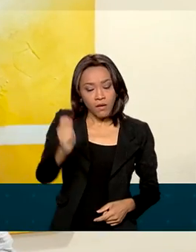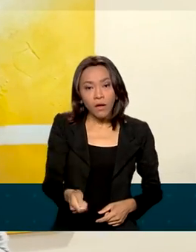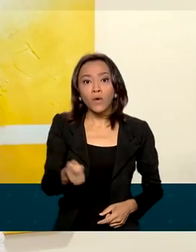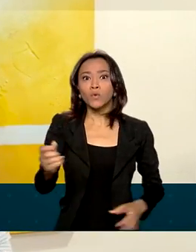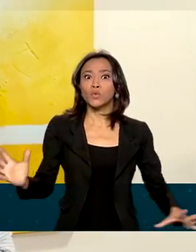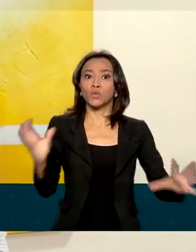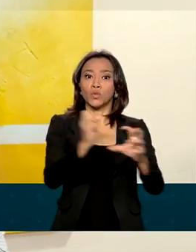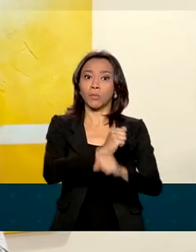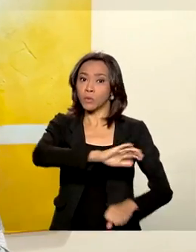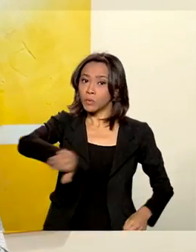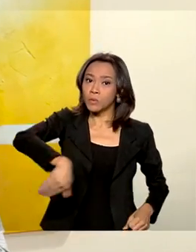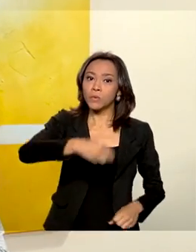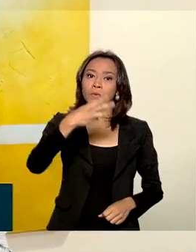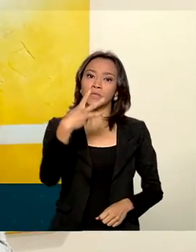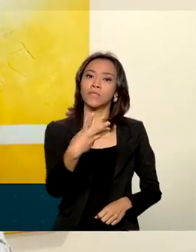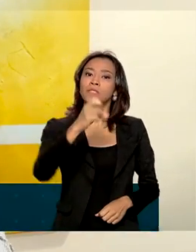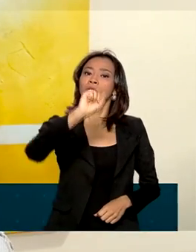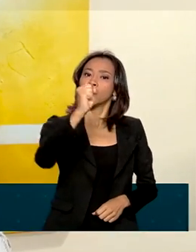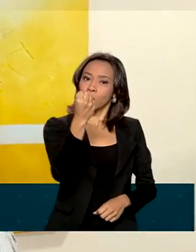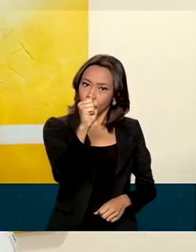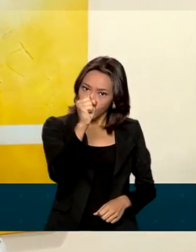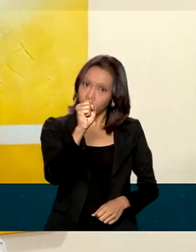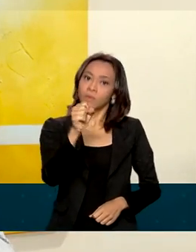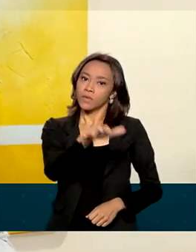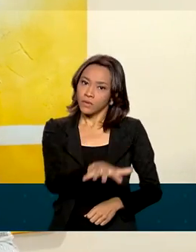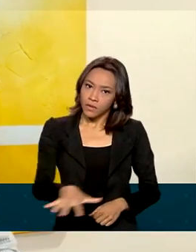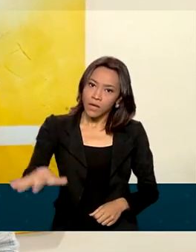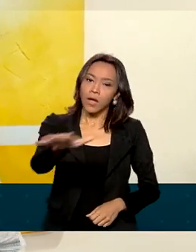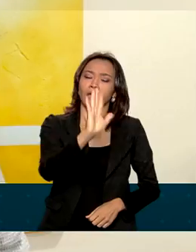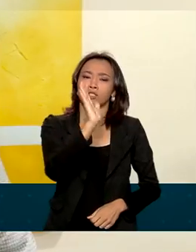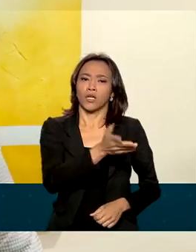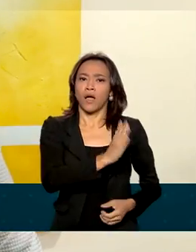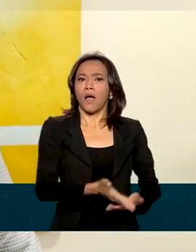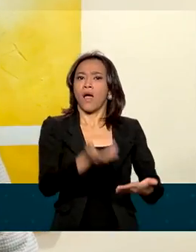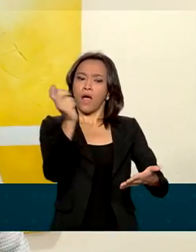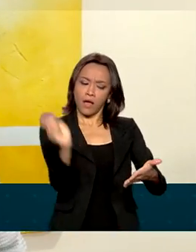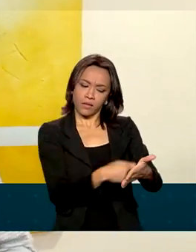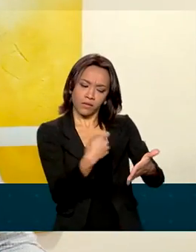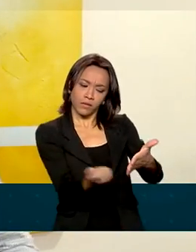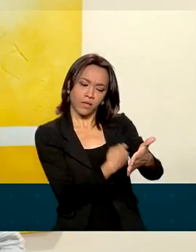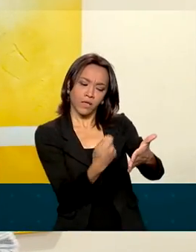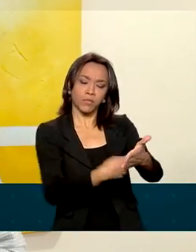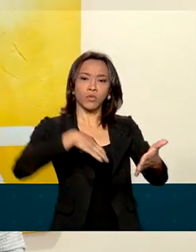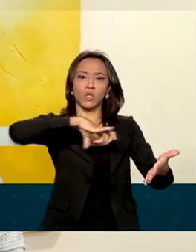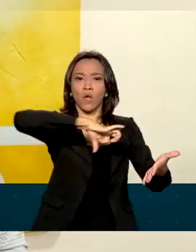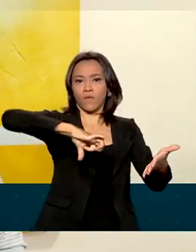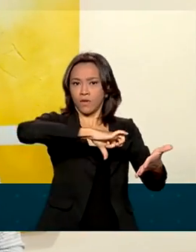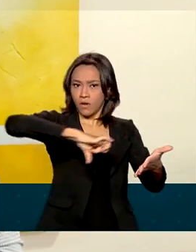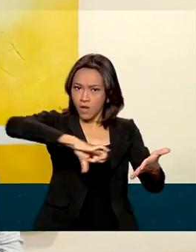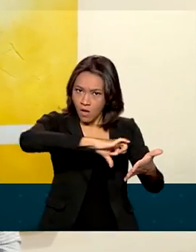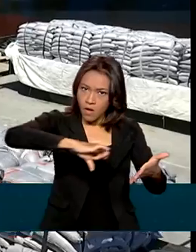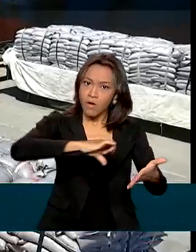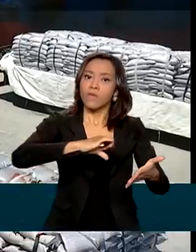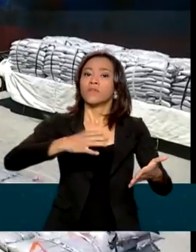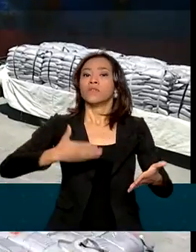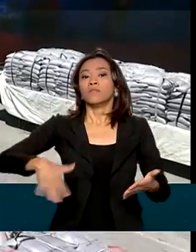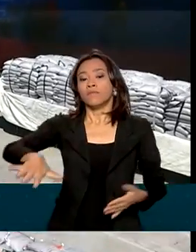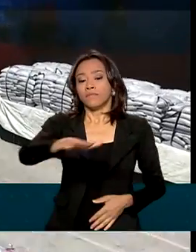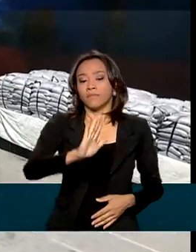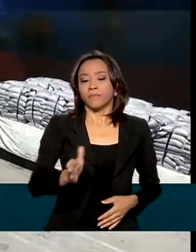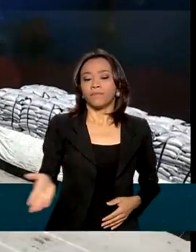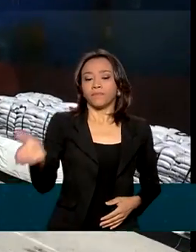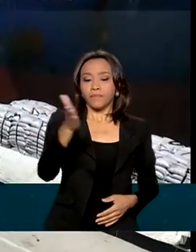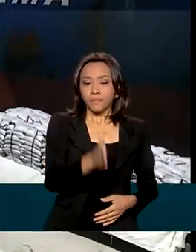com 38 leilões de arrendamento portuário. Já assinamos 99 contratos de adesão em terminais privados. O